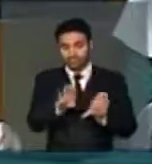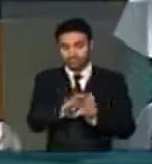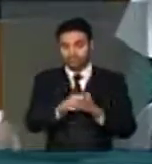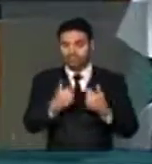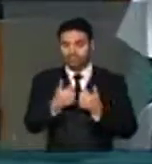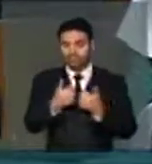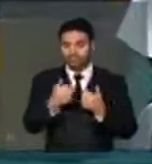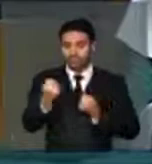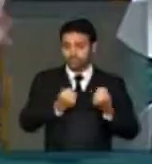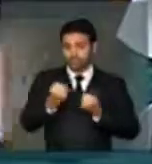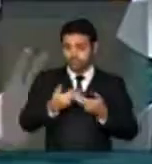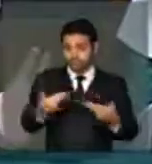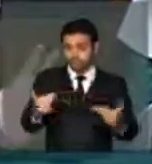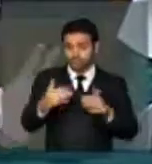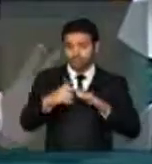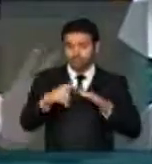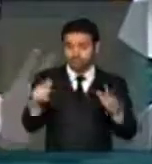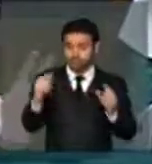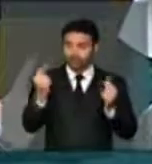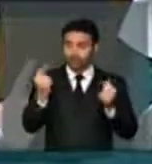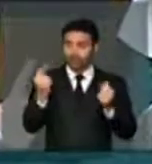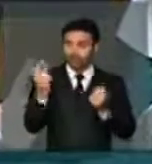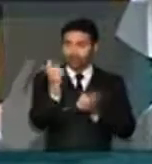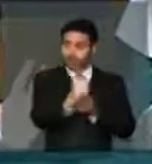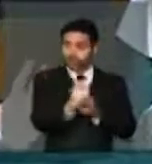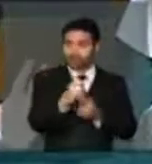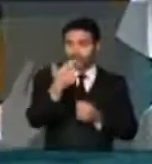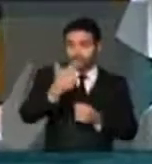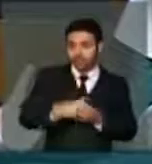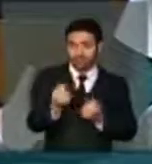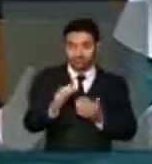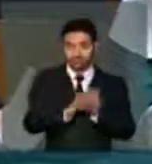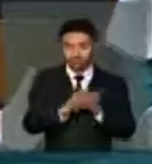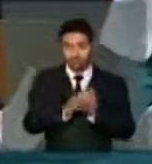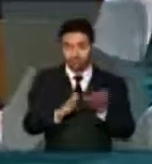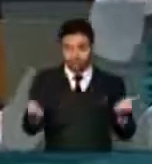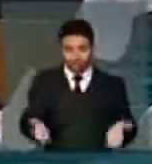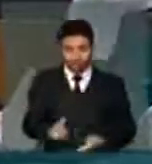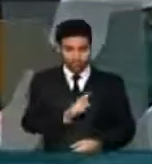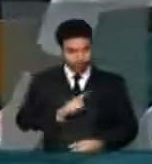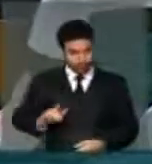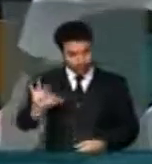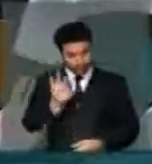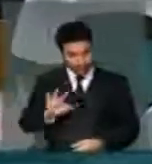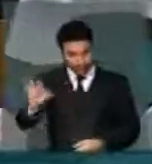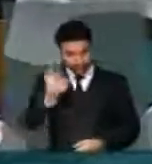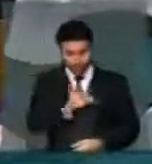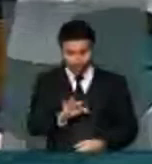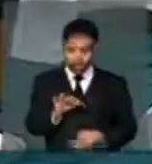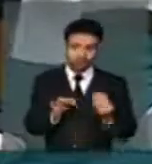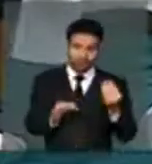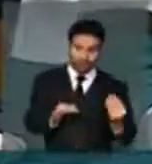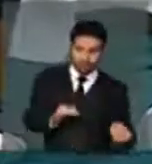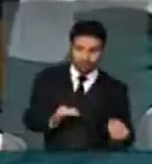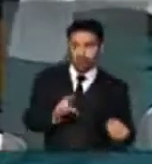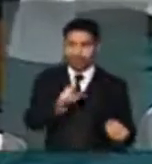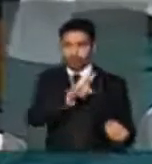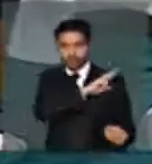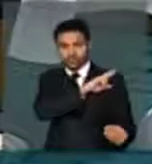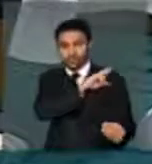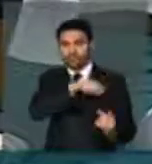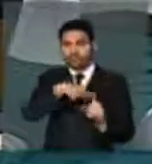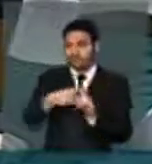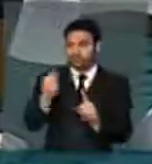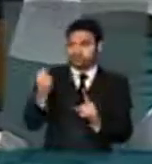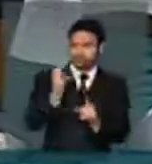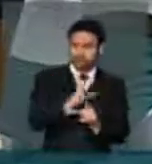trânsito, mas as receitas não evoluíram. Hoje a União repassa o ônus, mas não repassa o bônus para os municípios